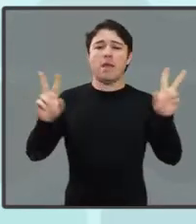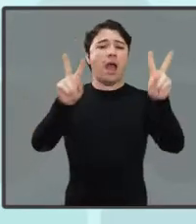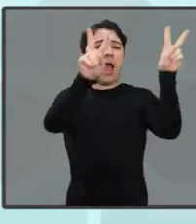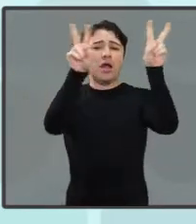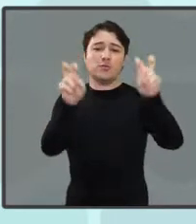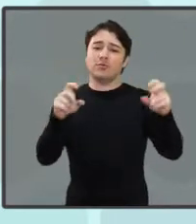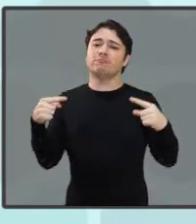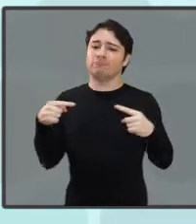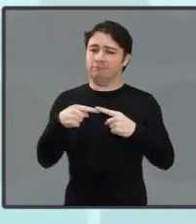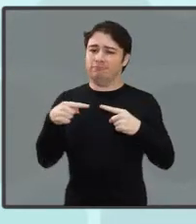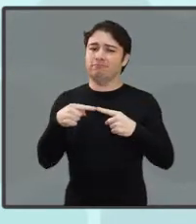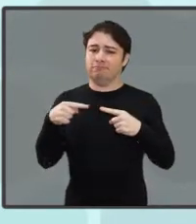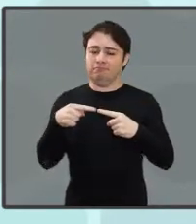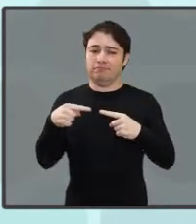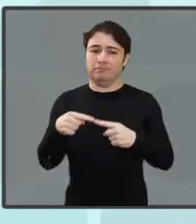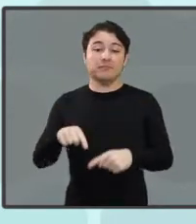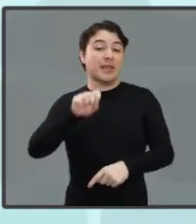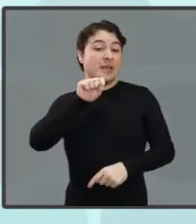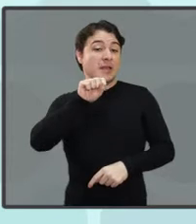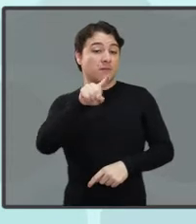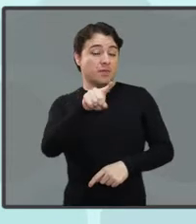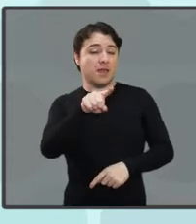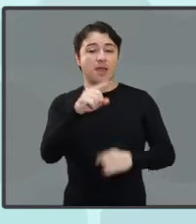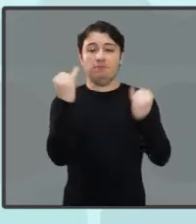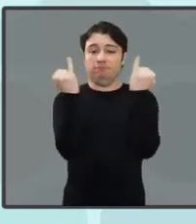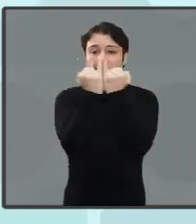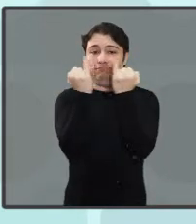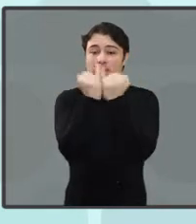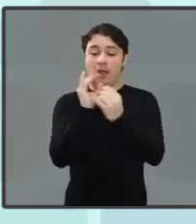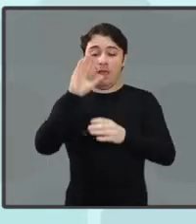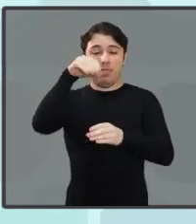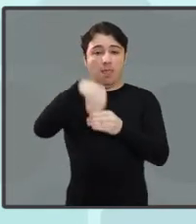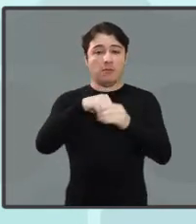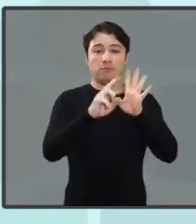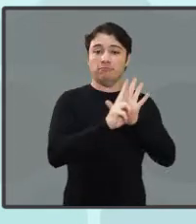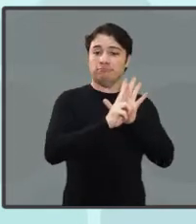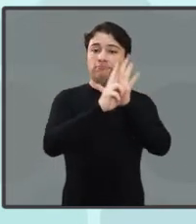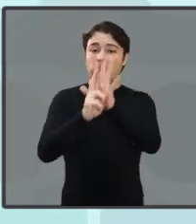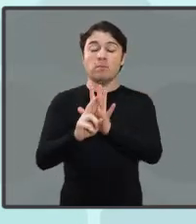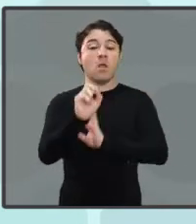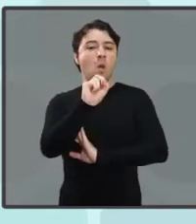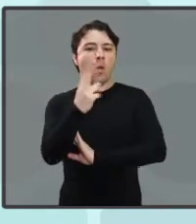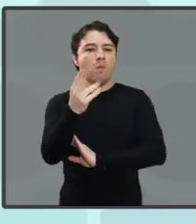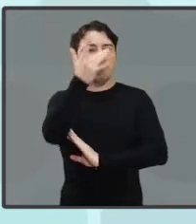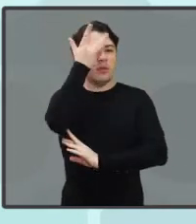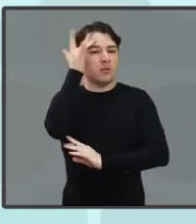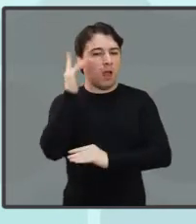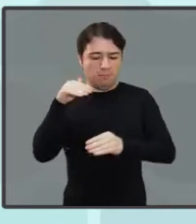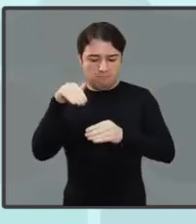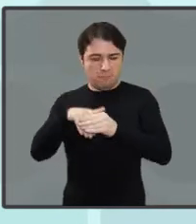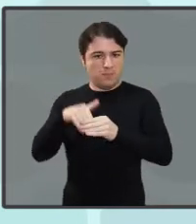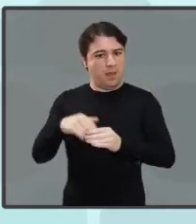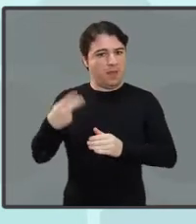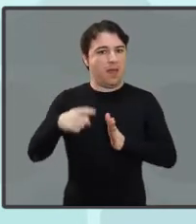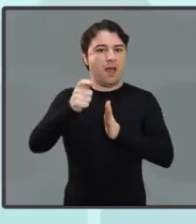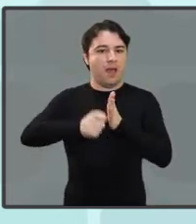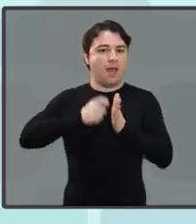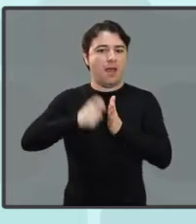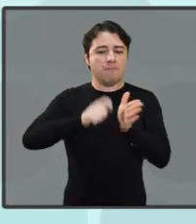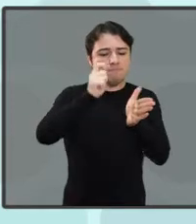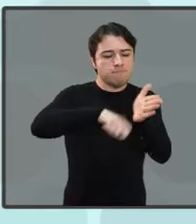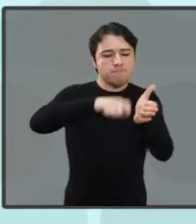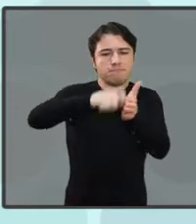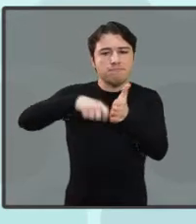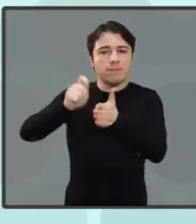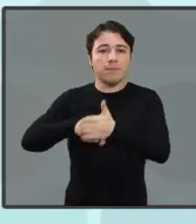para expor assuntos de interesse coletivo ou mesmo sua posição em relação a temas que estejam em discussão na cidade. Para